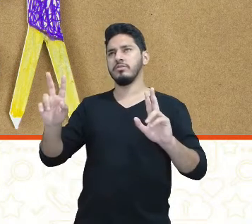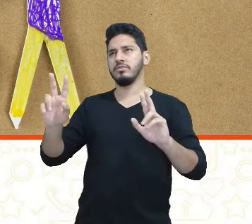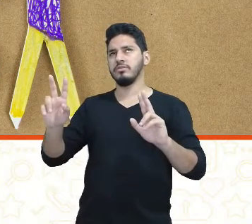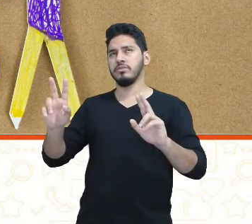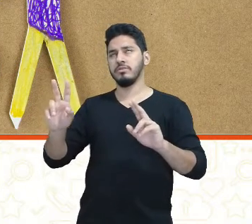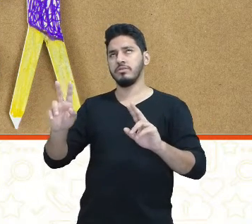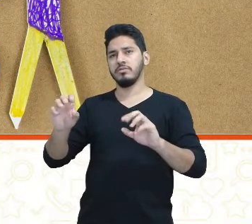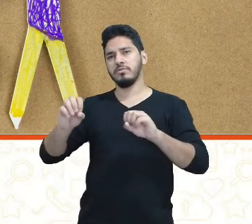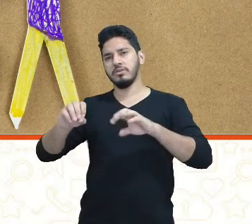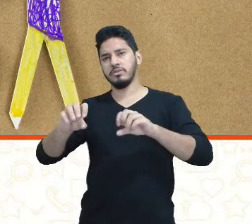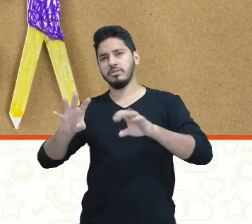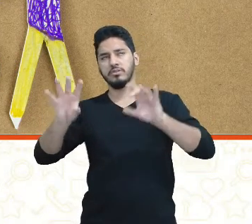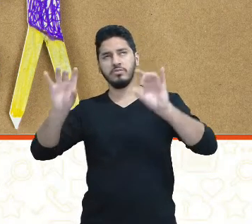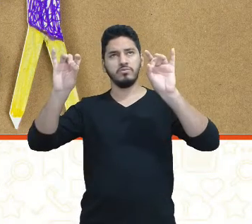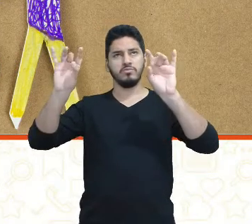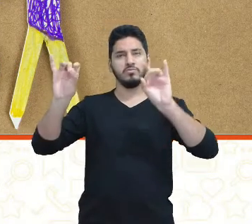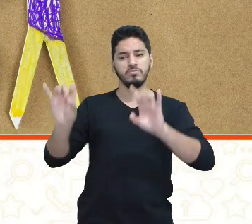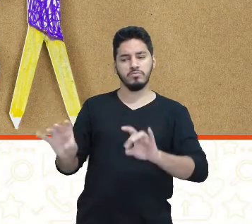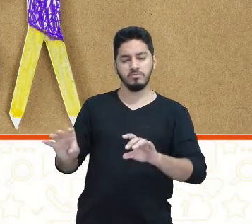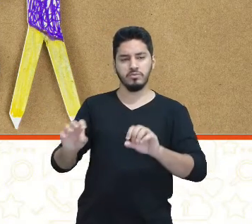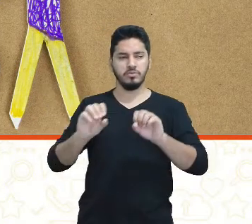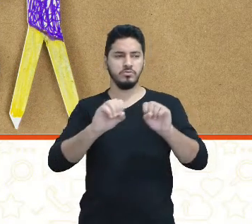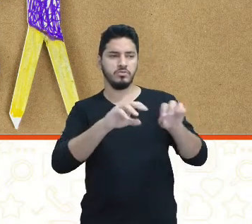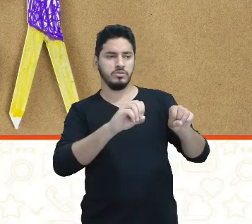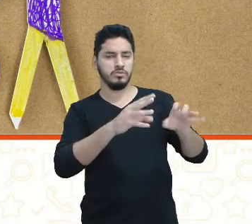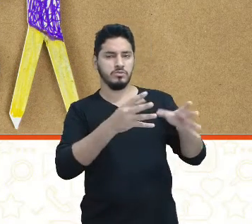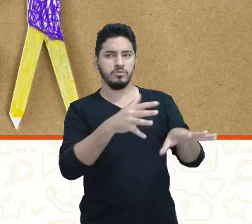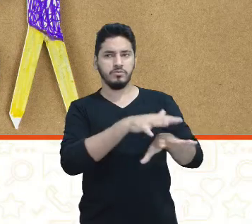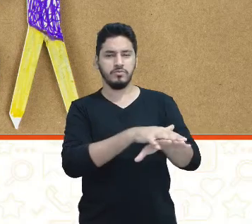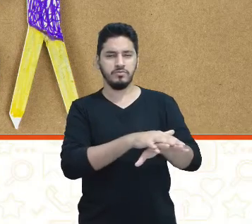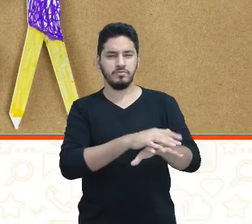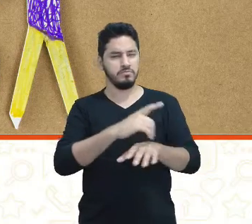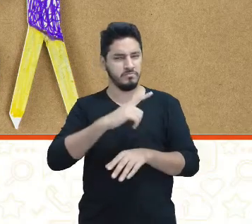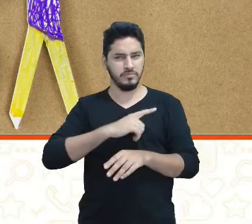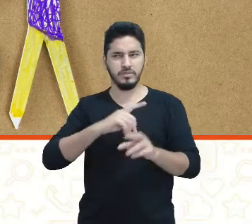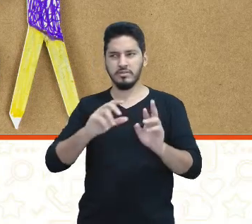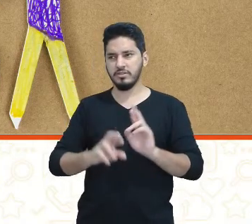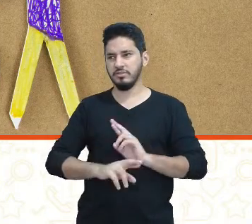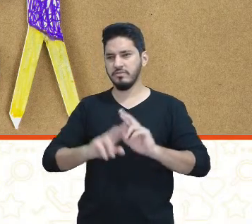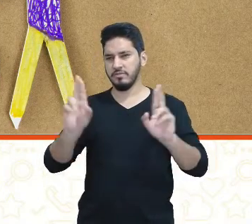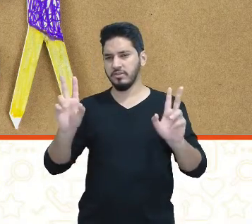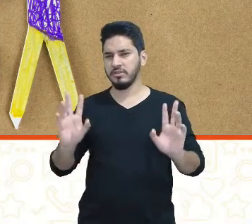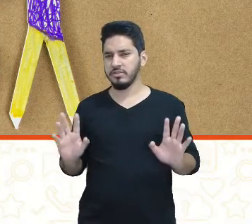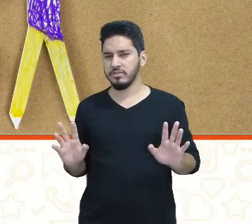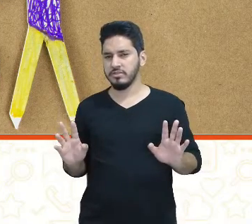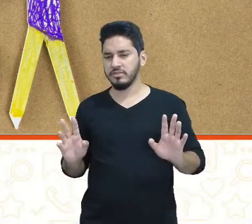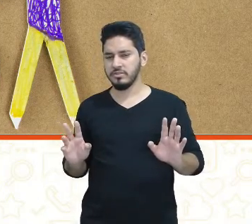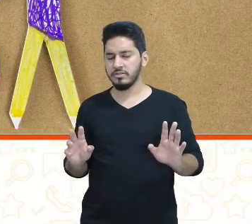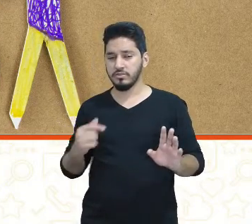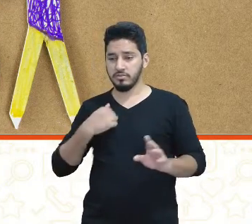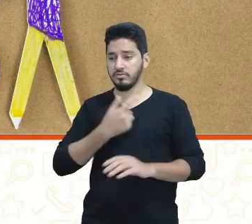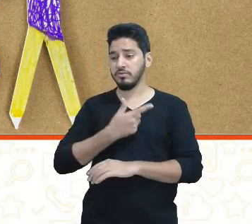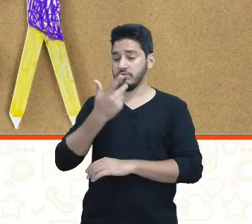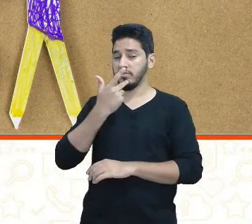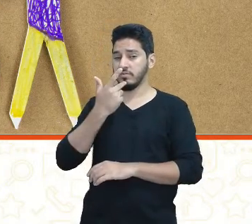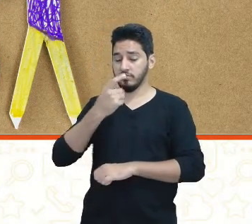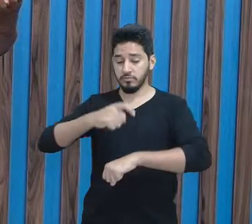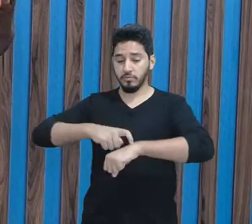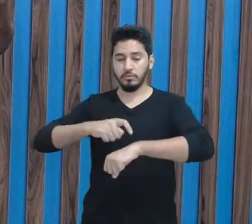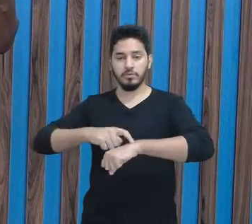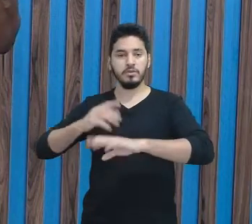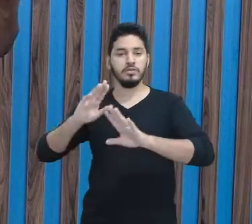educação inclusiva e a educação especial? Será que tem diferença? Falamos um pouquinho nesse momento